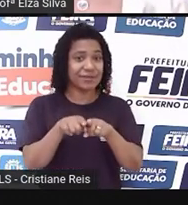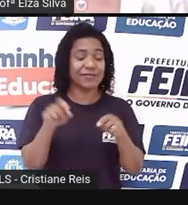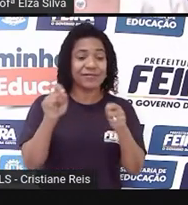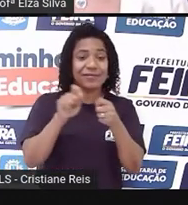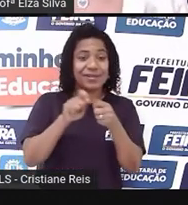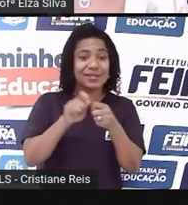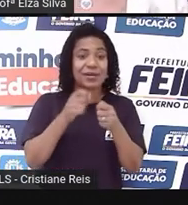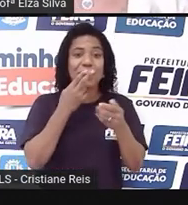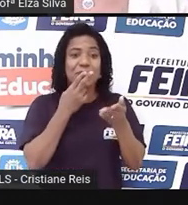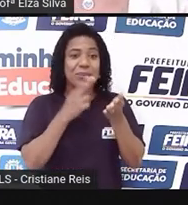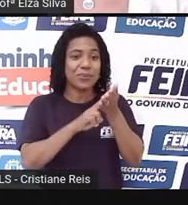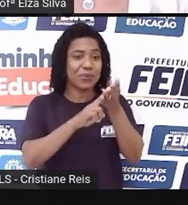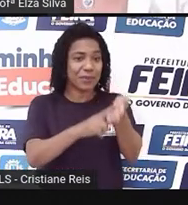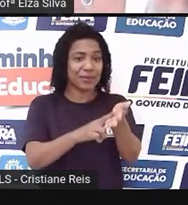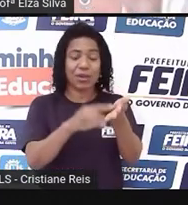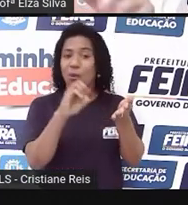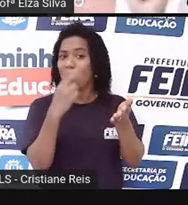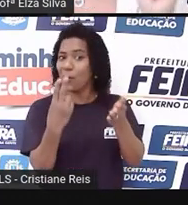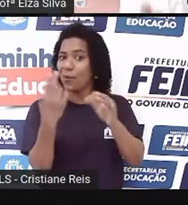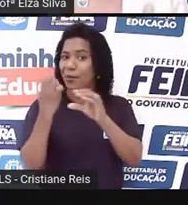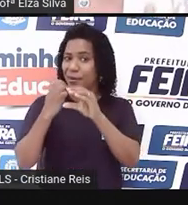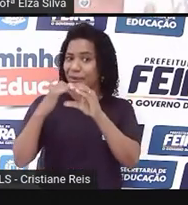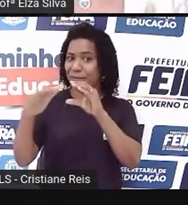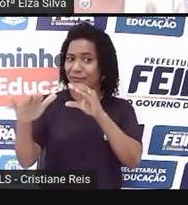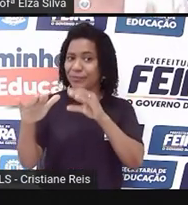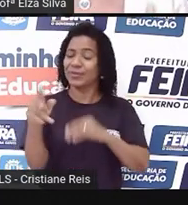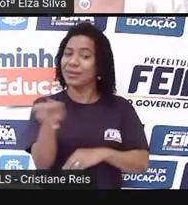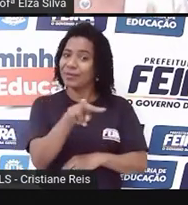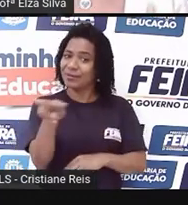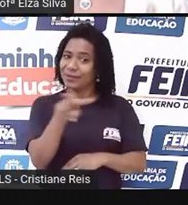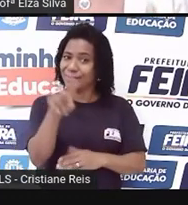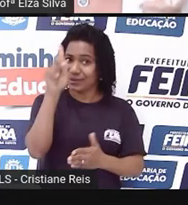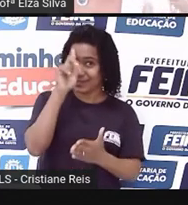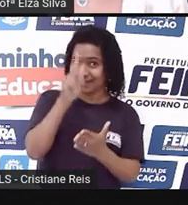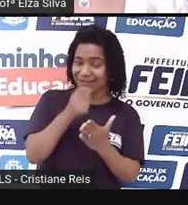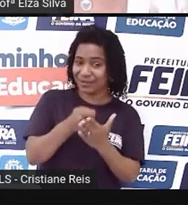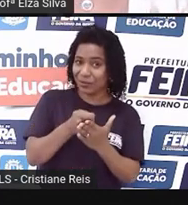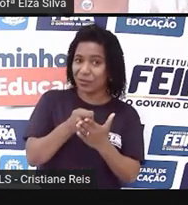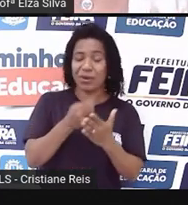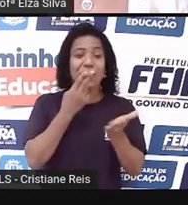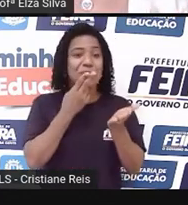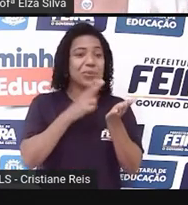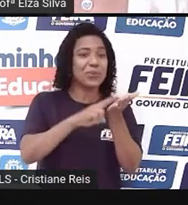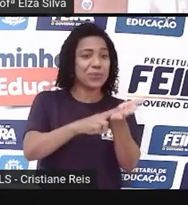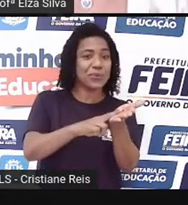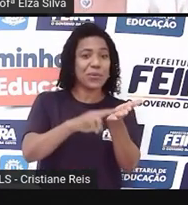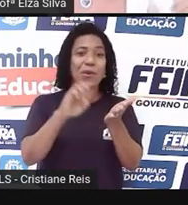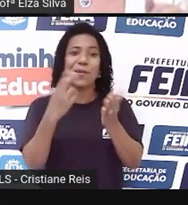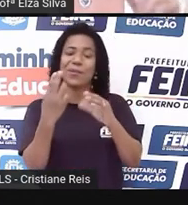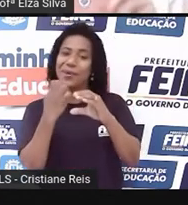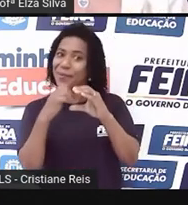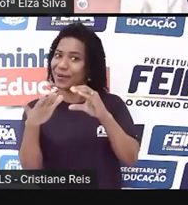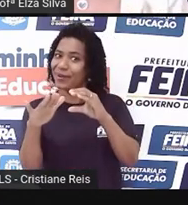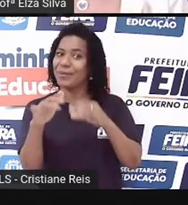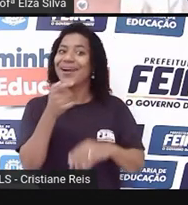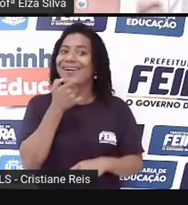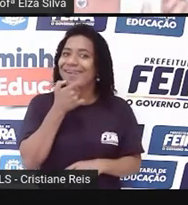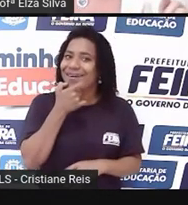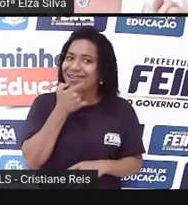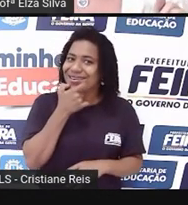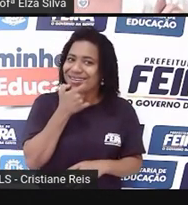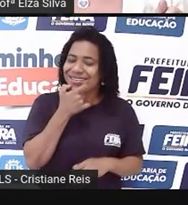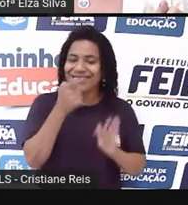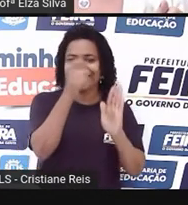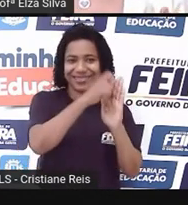uma carta ou um e-mail. Fica para você escolher. Em inglês, é claro. Então, lembrem-se